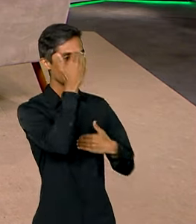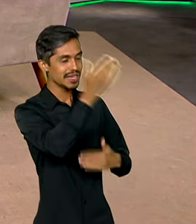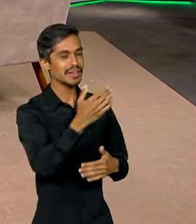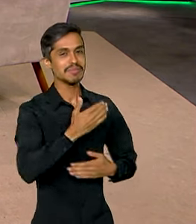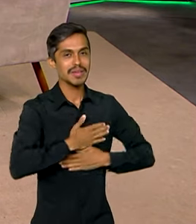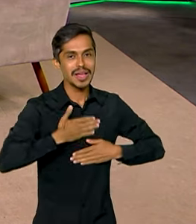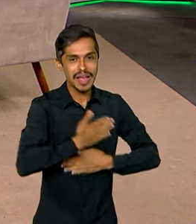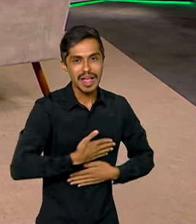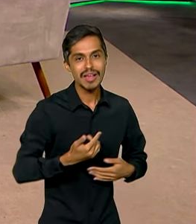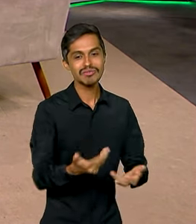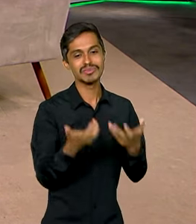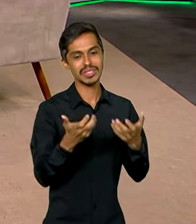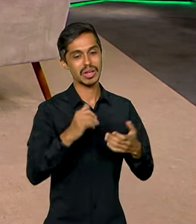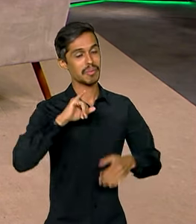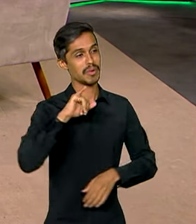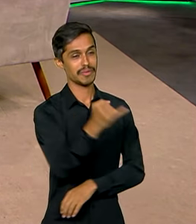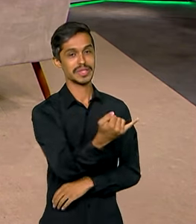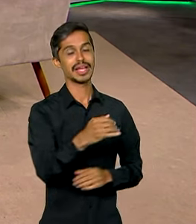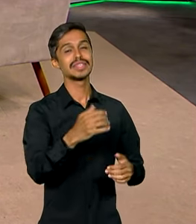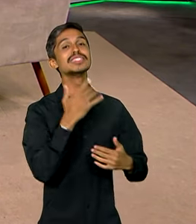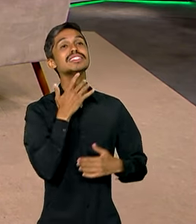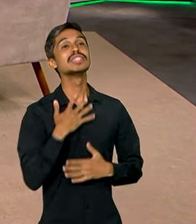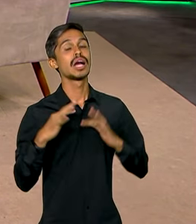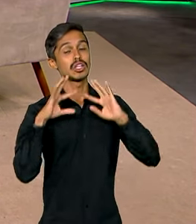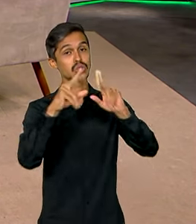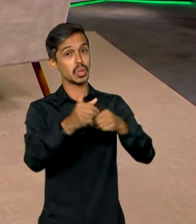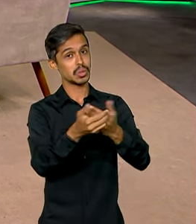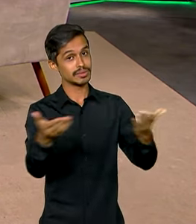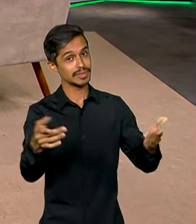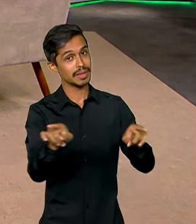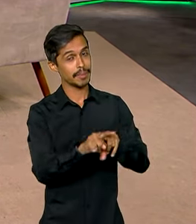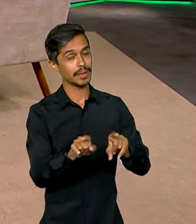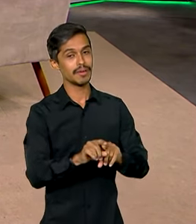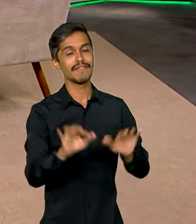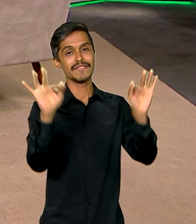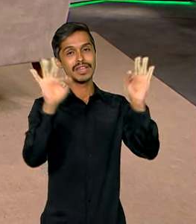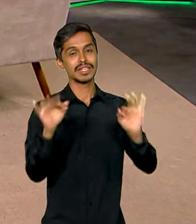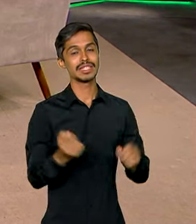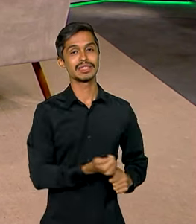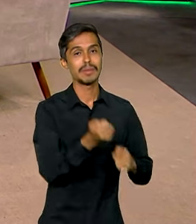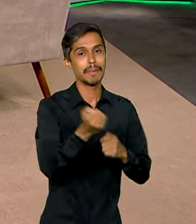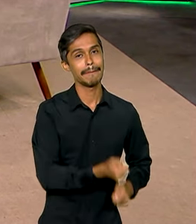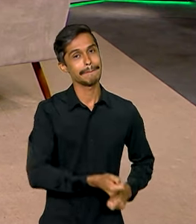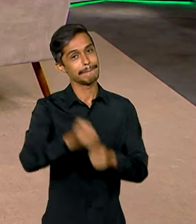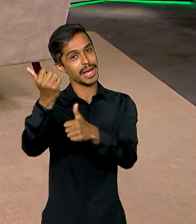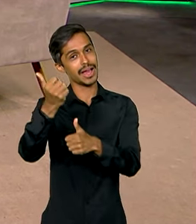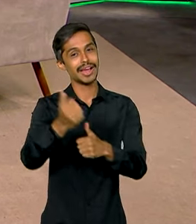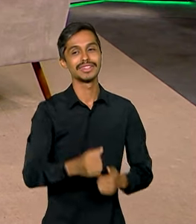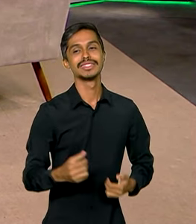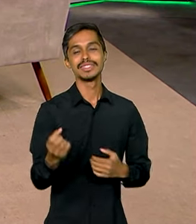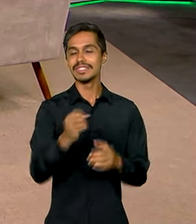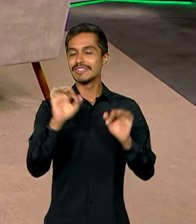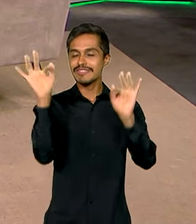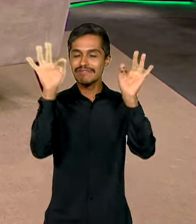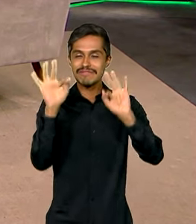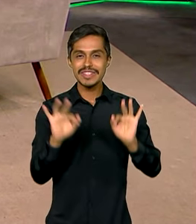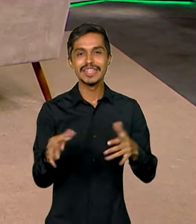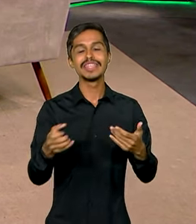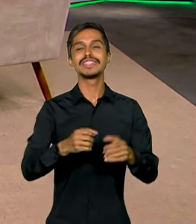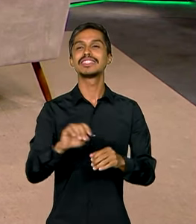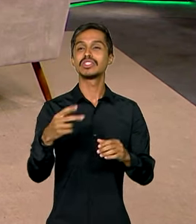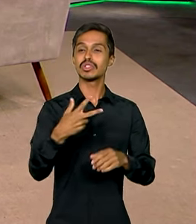Foi um prazer. Eu quero aproveitar para desejar a todos também um feliz ano novo, muito iluminado, um 2024